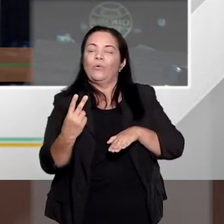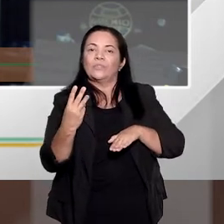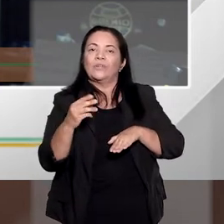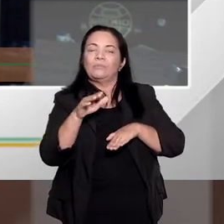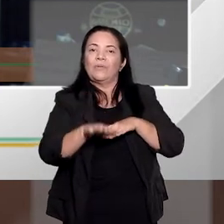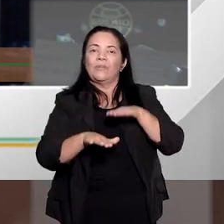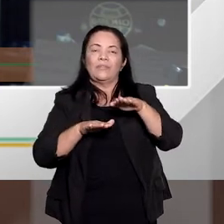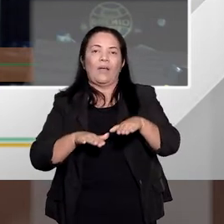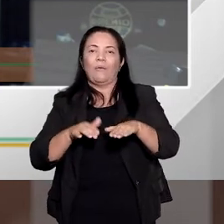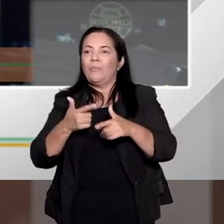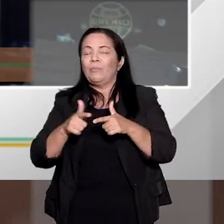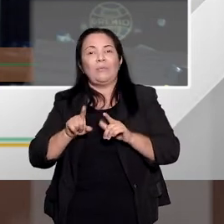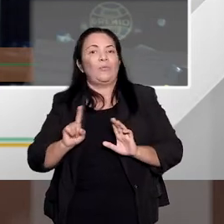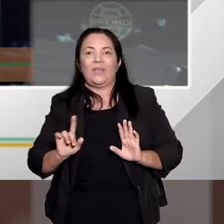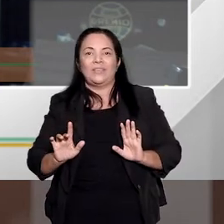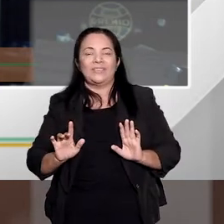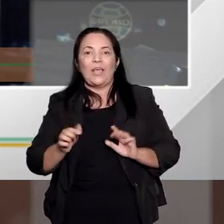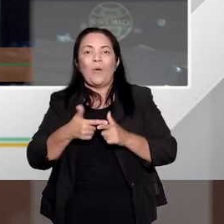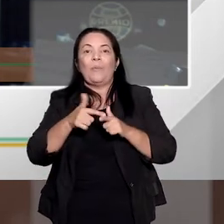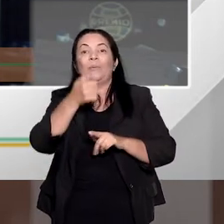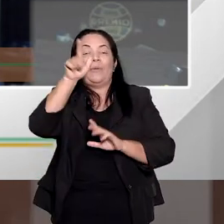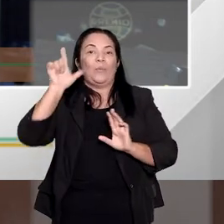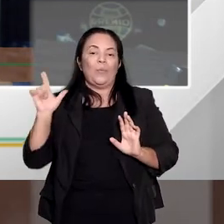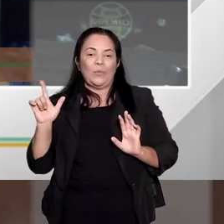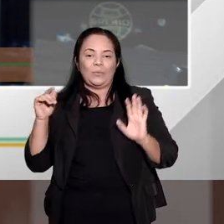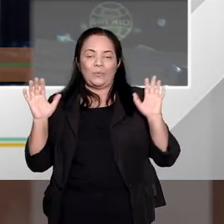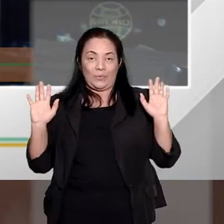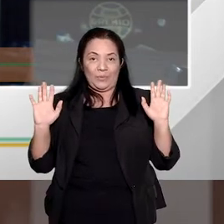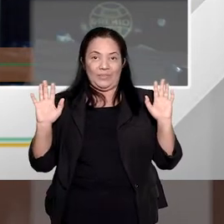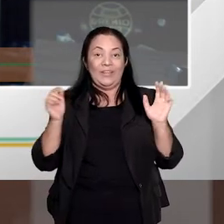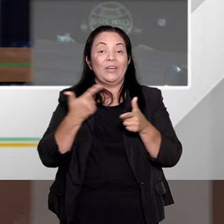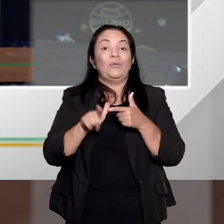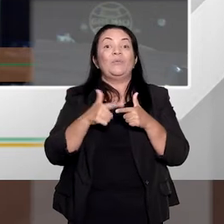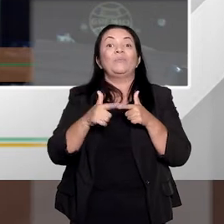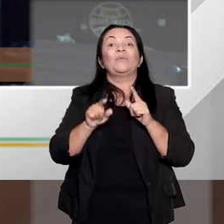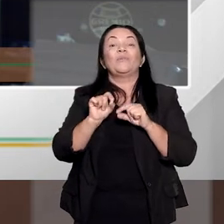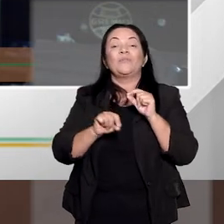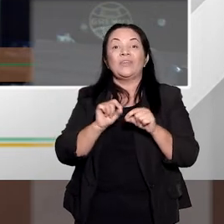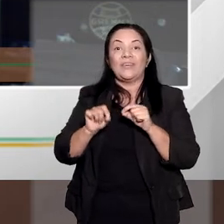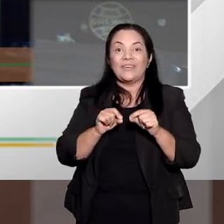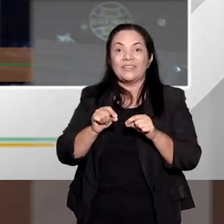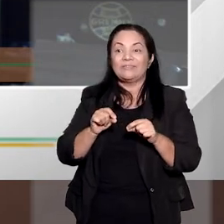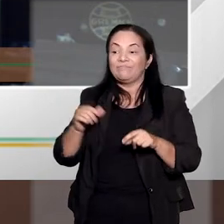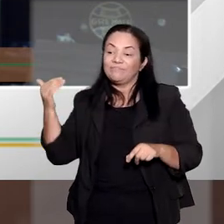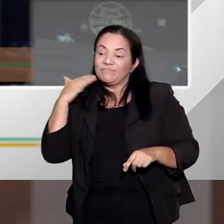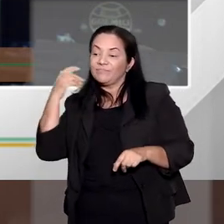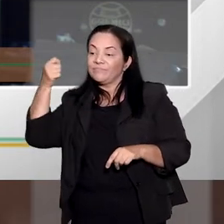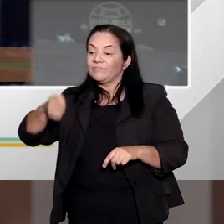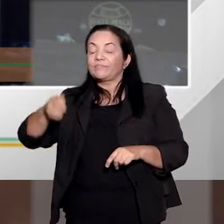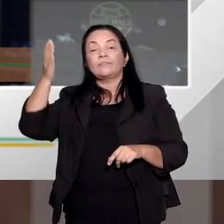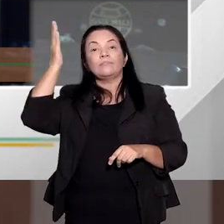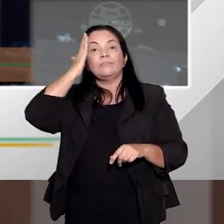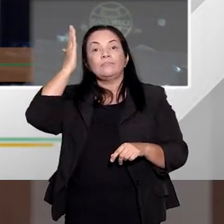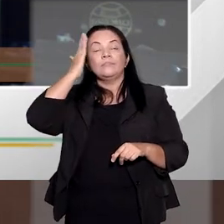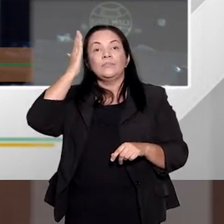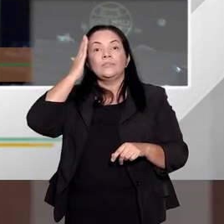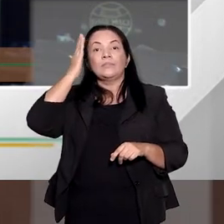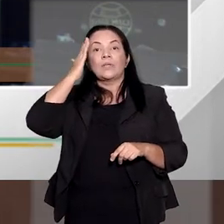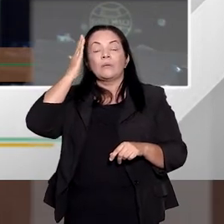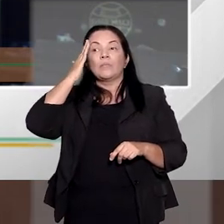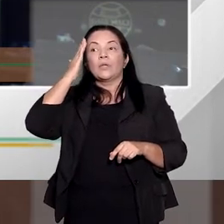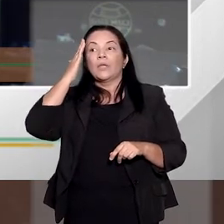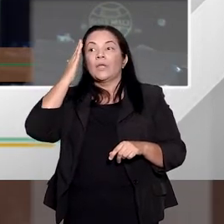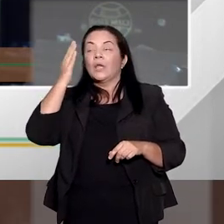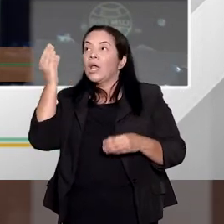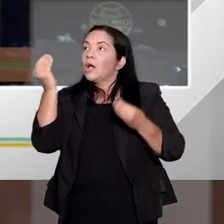uma decisão provavelmente, certamente, nula. o problema é estabelecer o grau de discricionalidade do